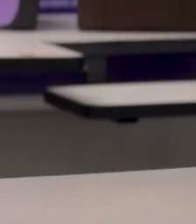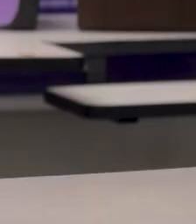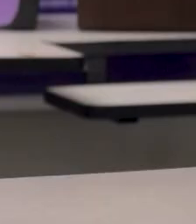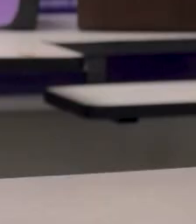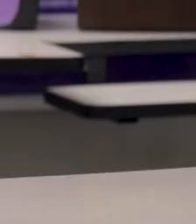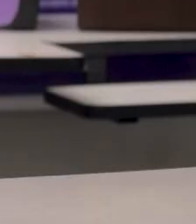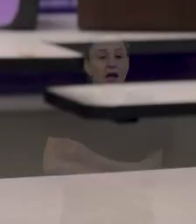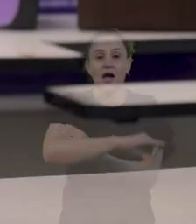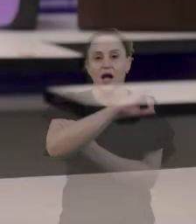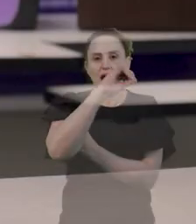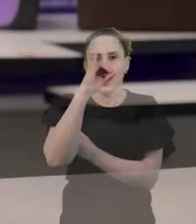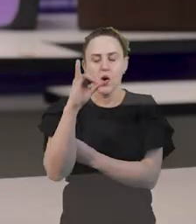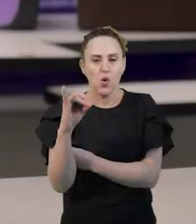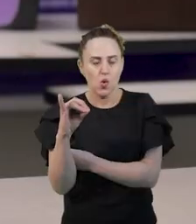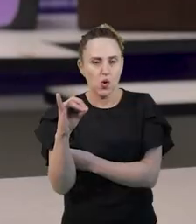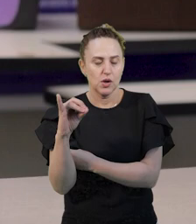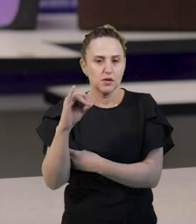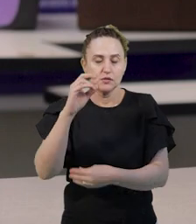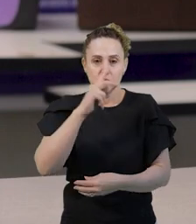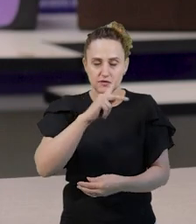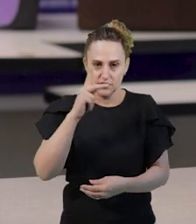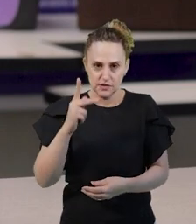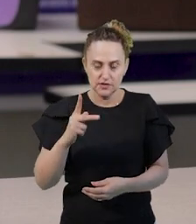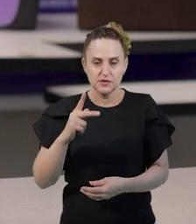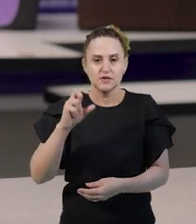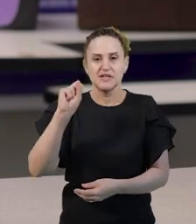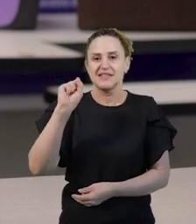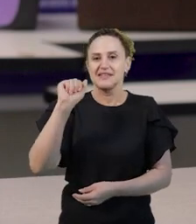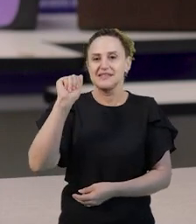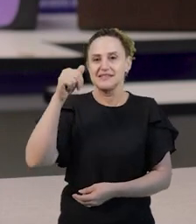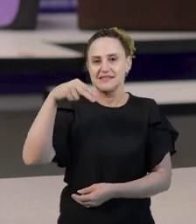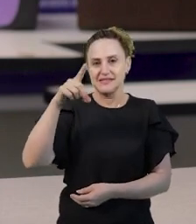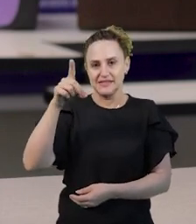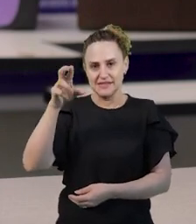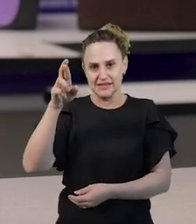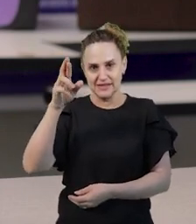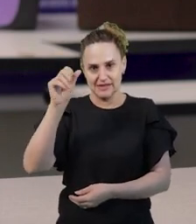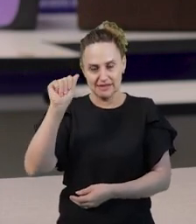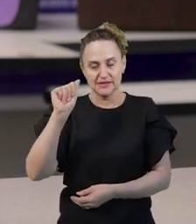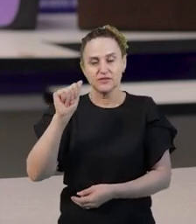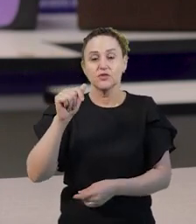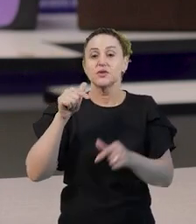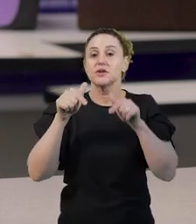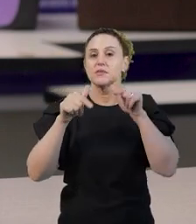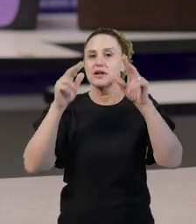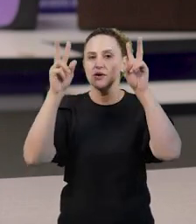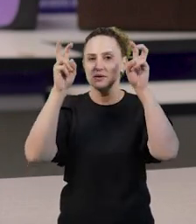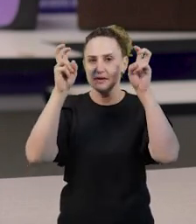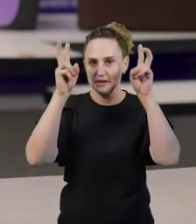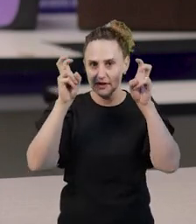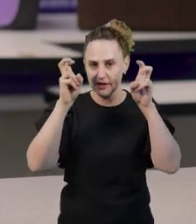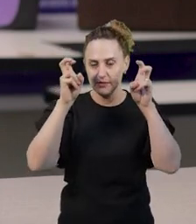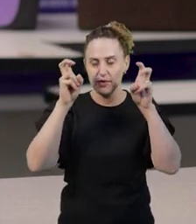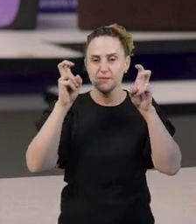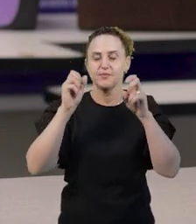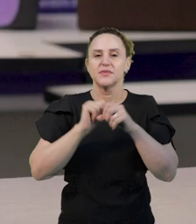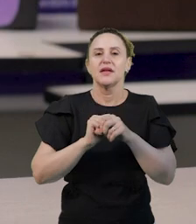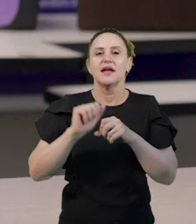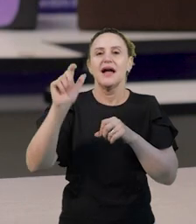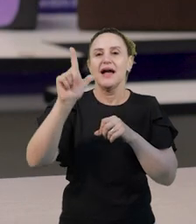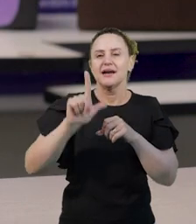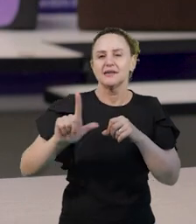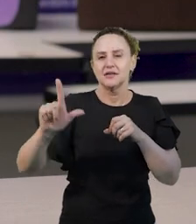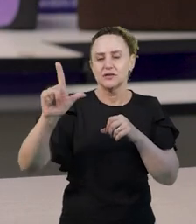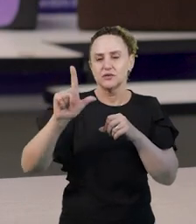Olá, eu sou a professora Sandra Pietro Bon e estaremos trabalhando o tema a alfabetização, a literatura infantil e a